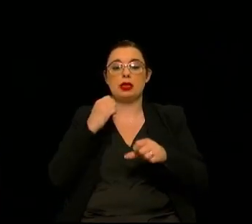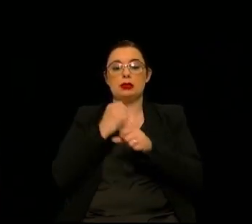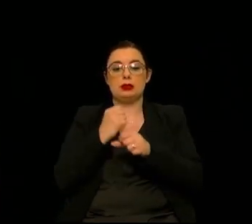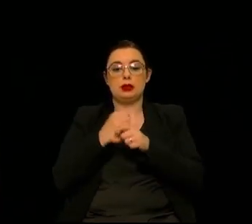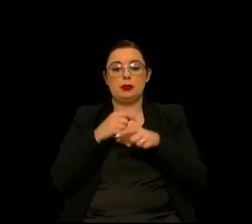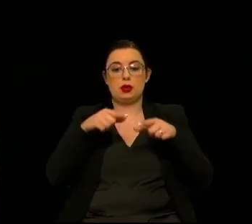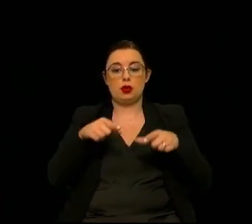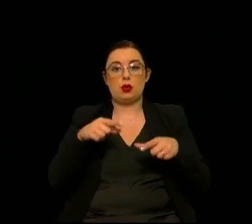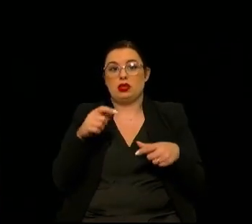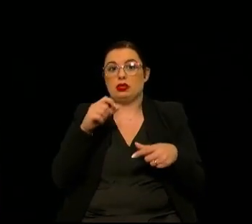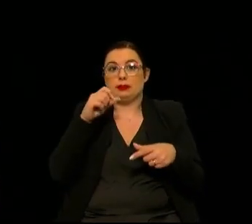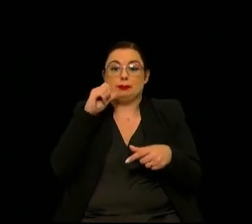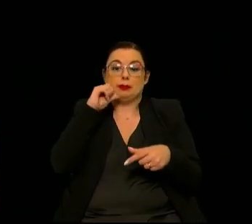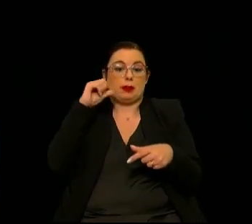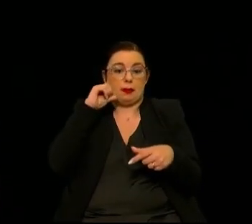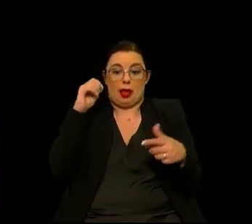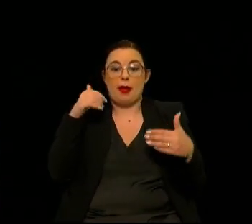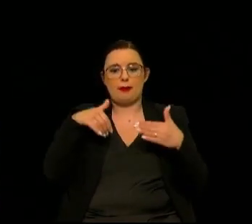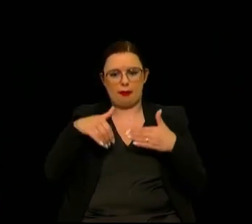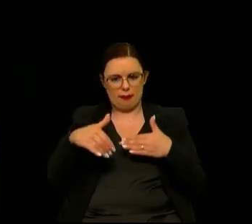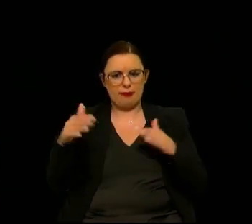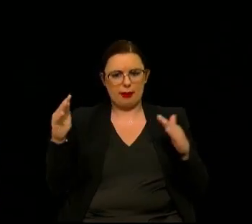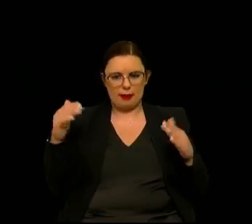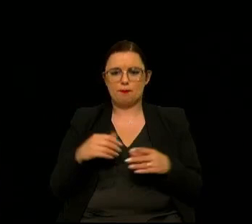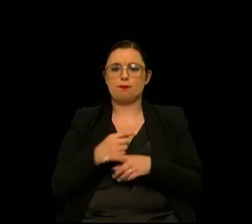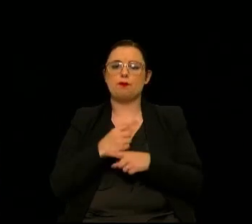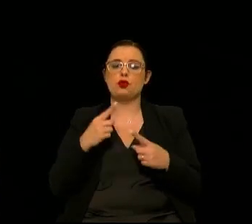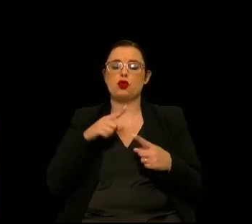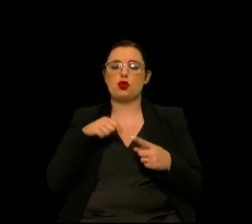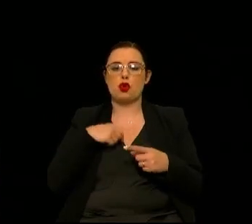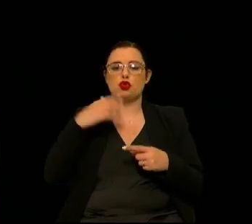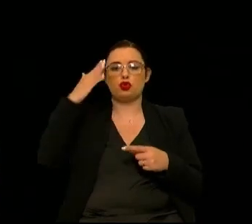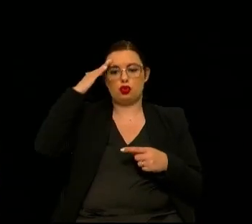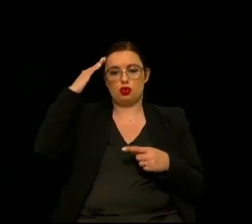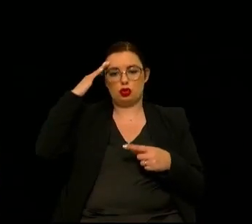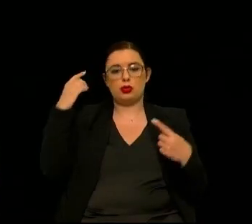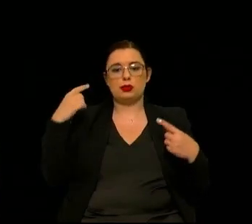ainda não viu o lujo do dia mas irá haver um dia deste porque nós estamos perfeitamente conscientes